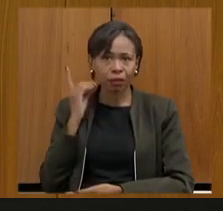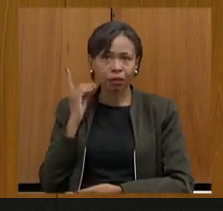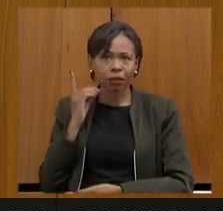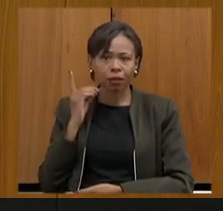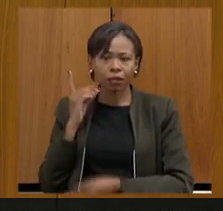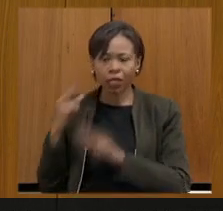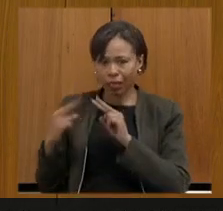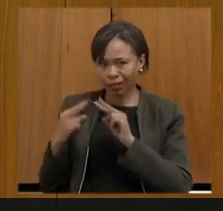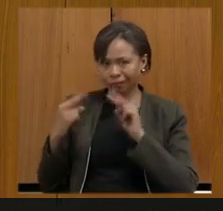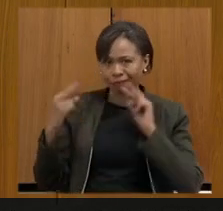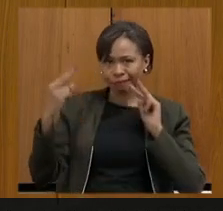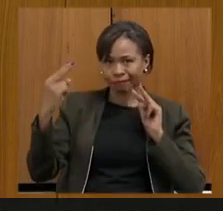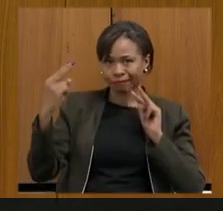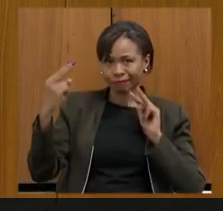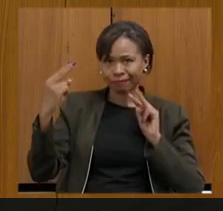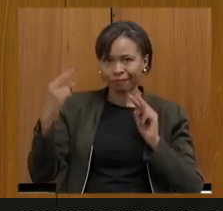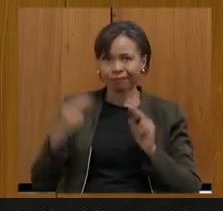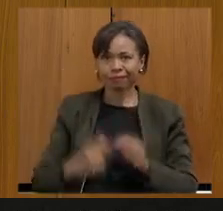remotamente